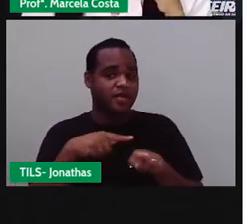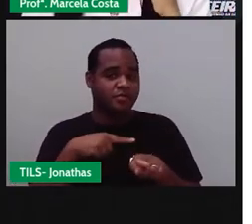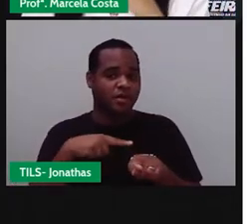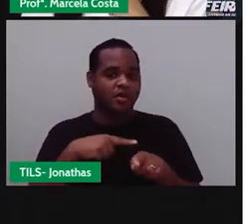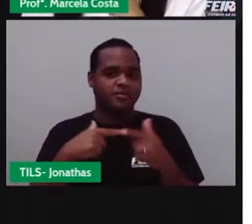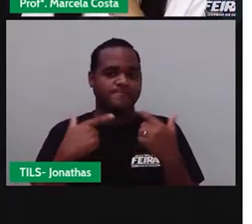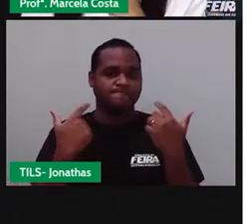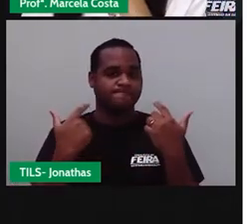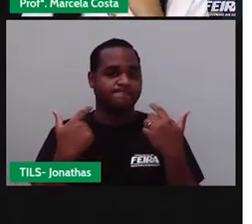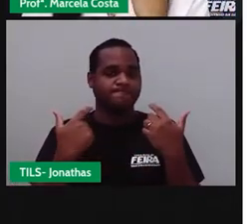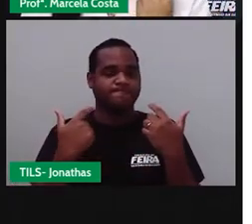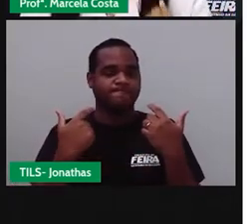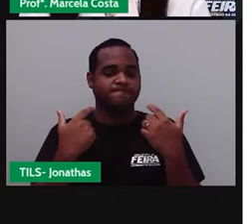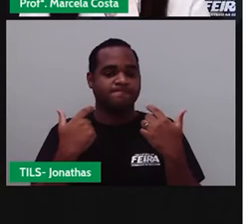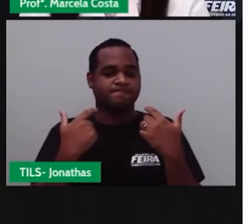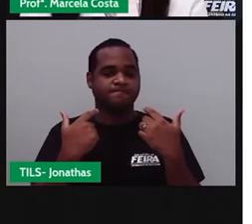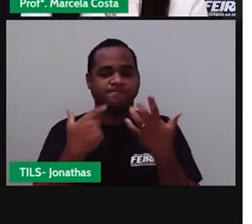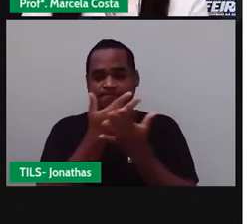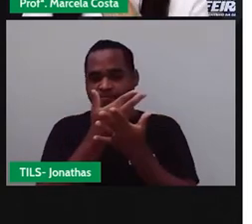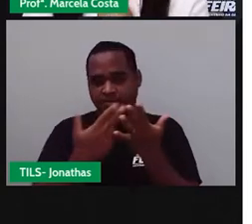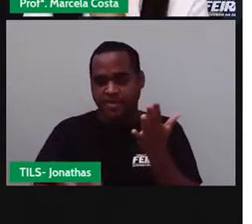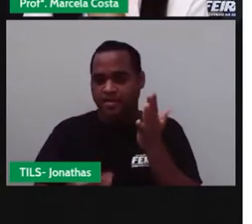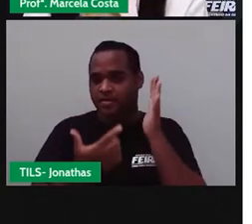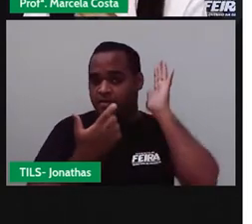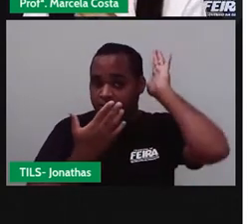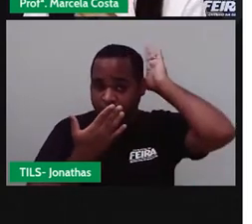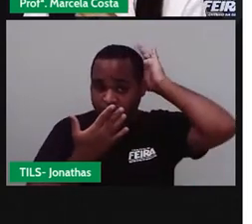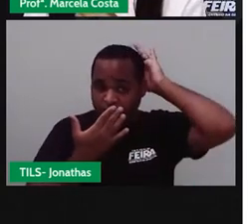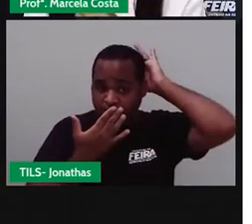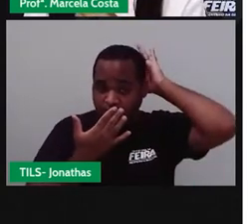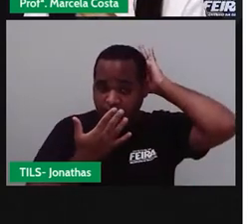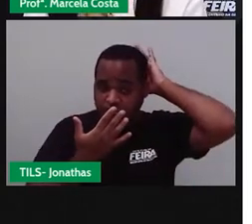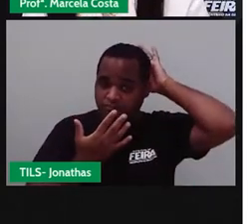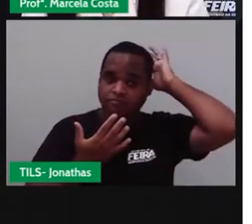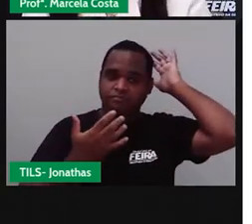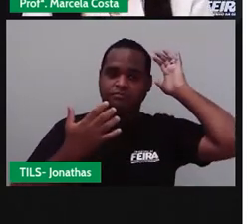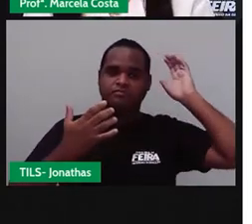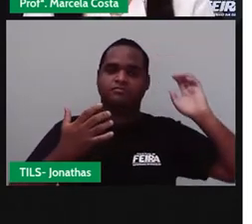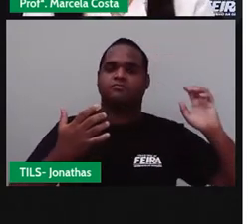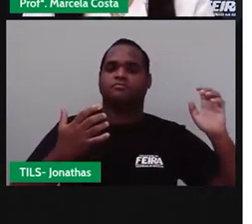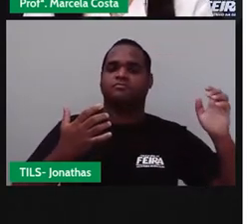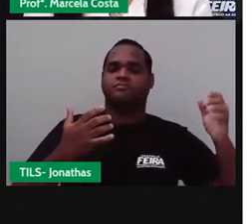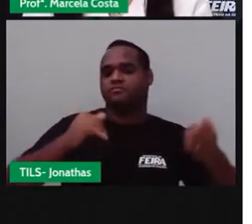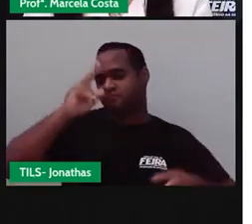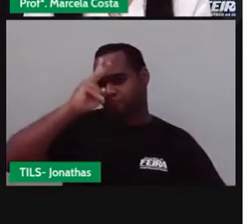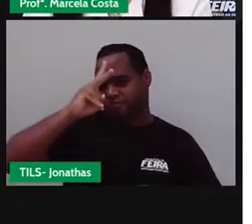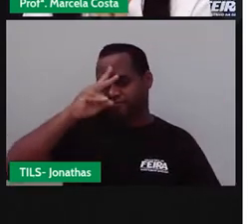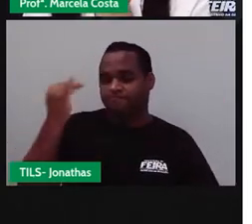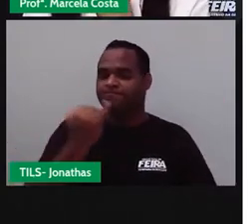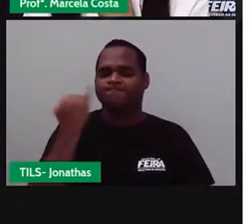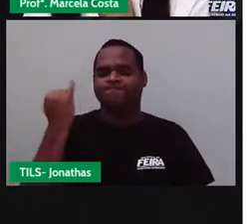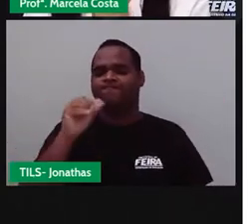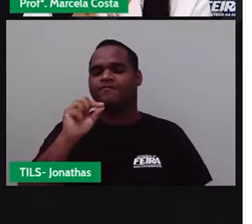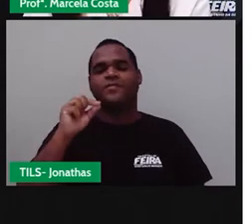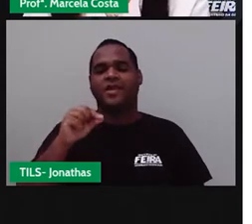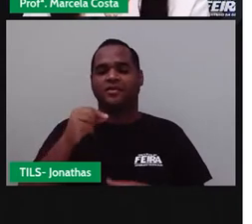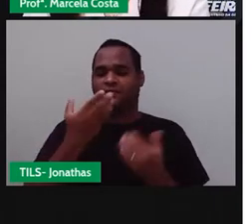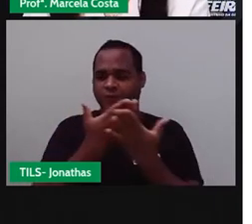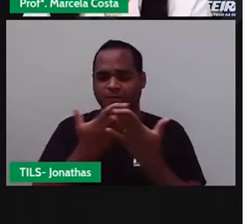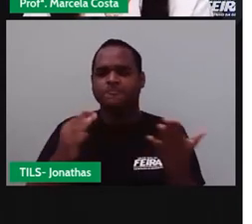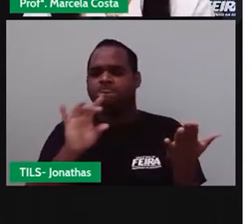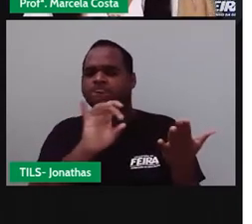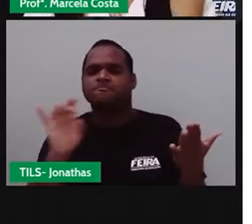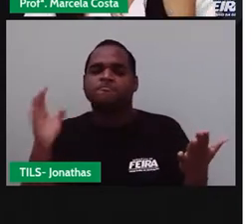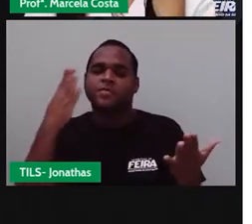elementos da cultura dos indígenas. Lembrando a criança, que essas